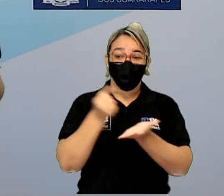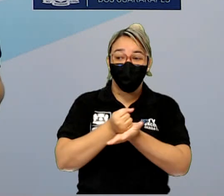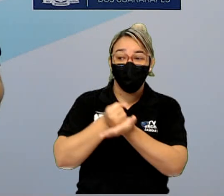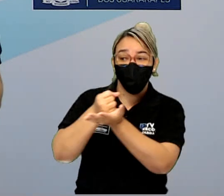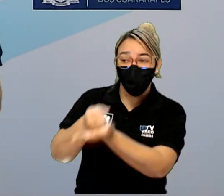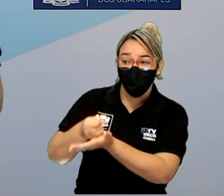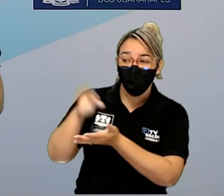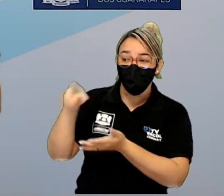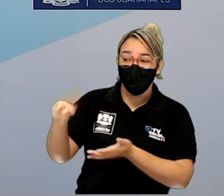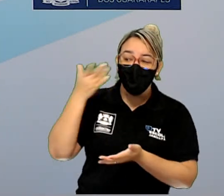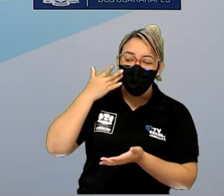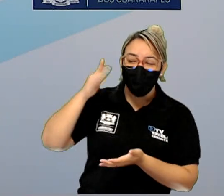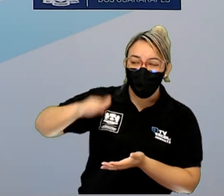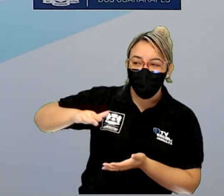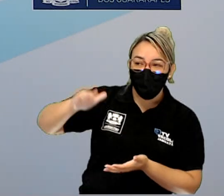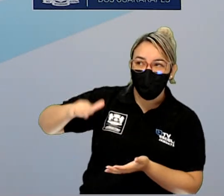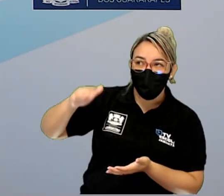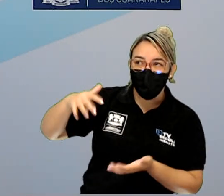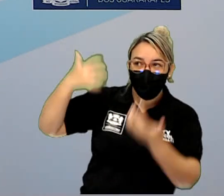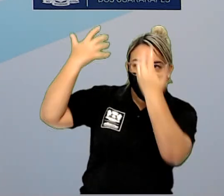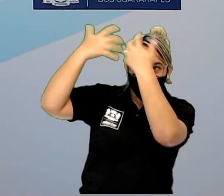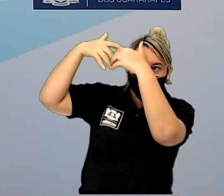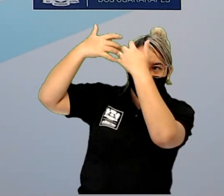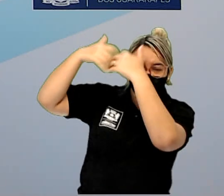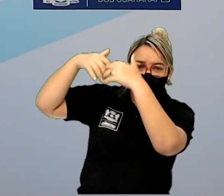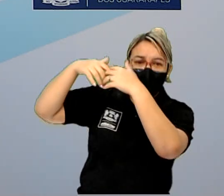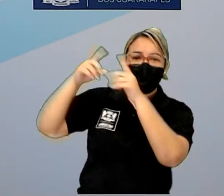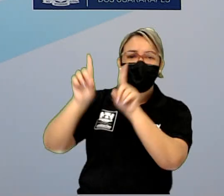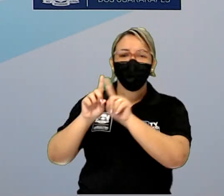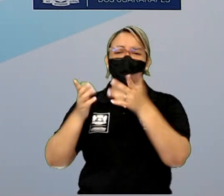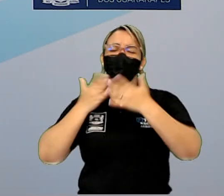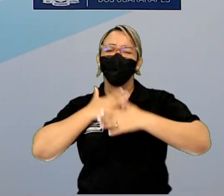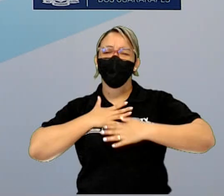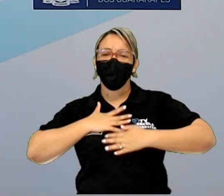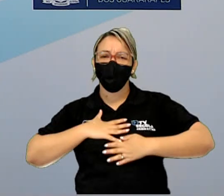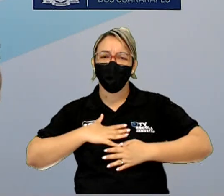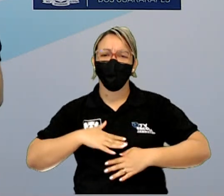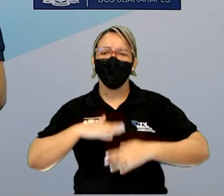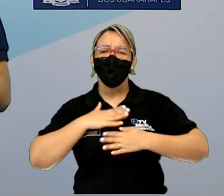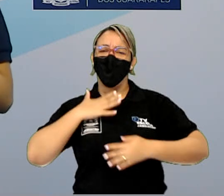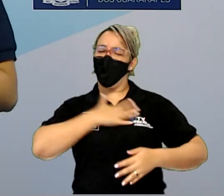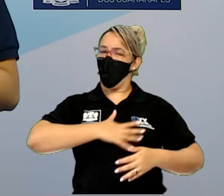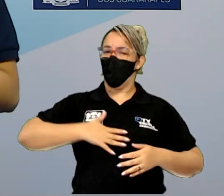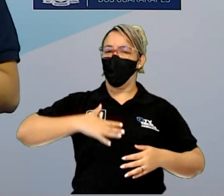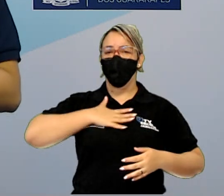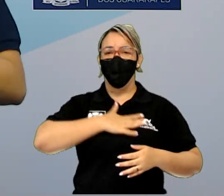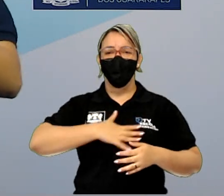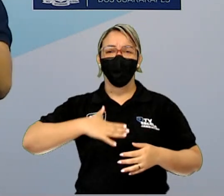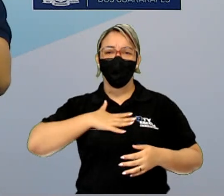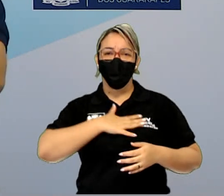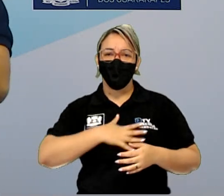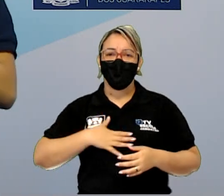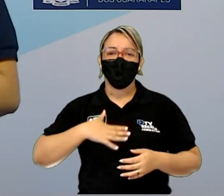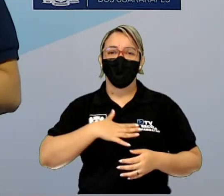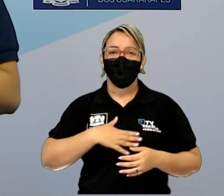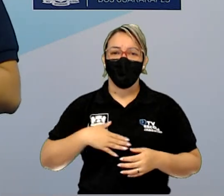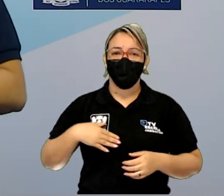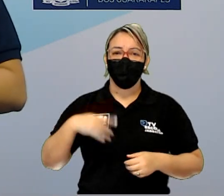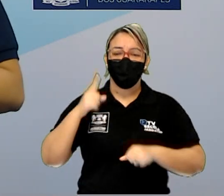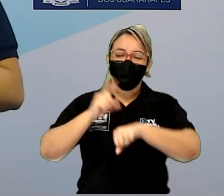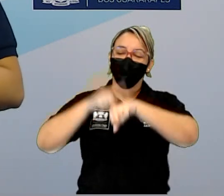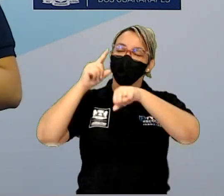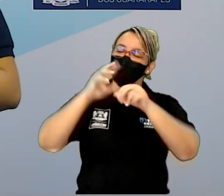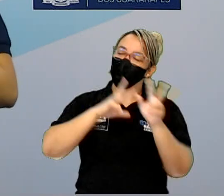as crianças psicologicamente, que conforta tanto as crianças, que agradam as crianças, né, na hora, inclusive, de